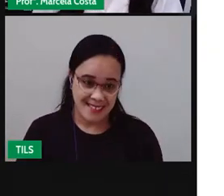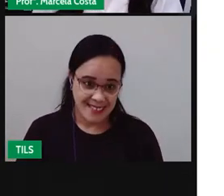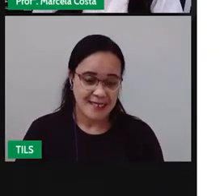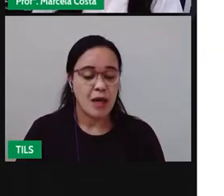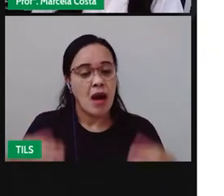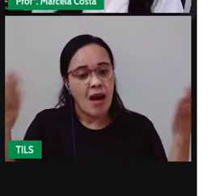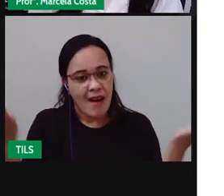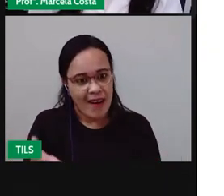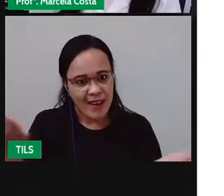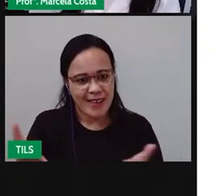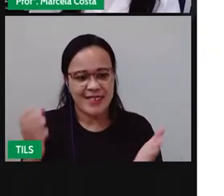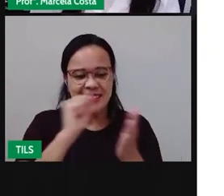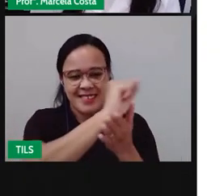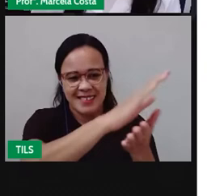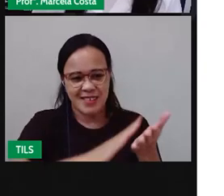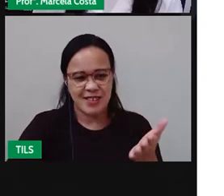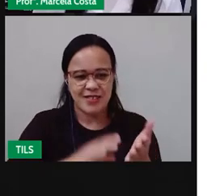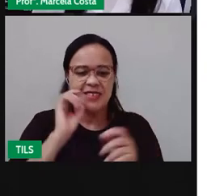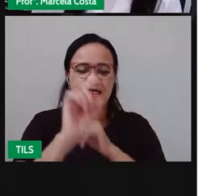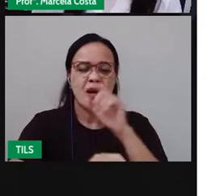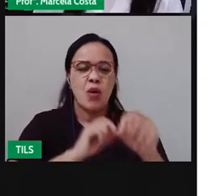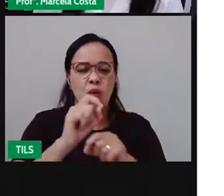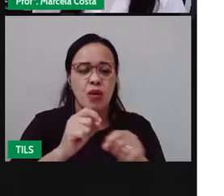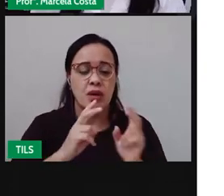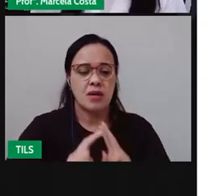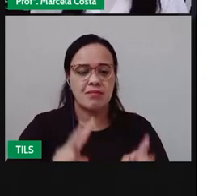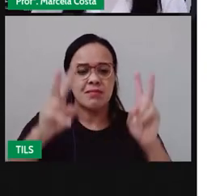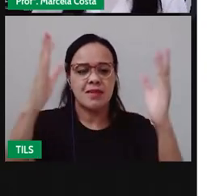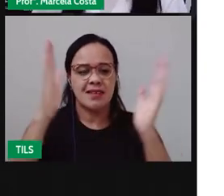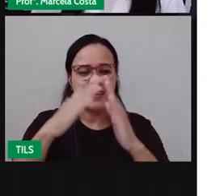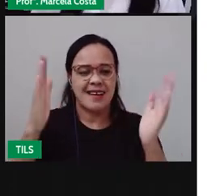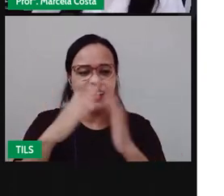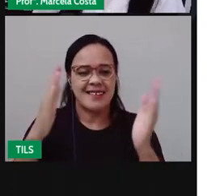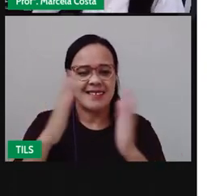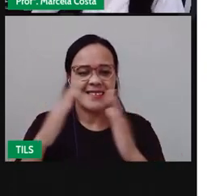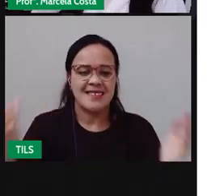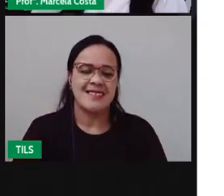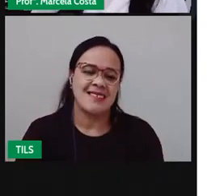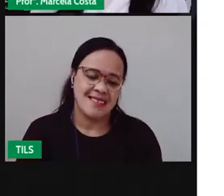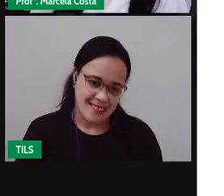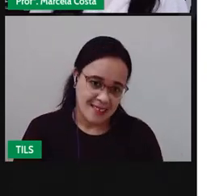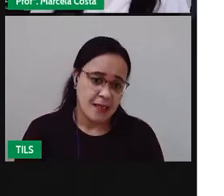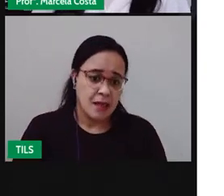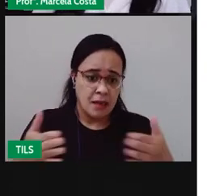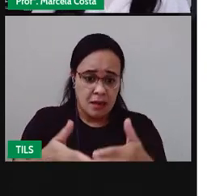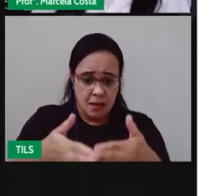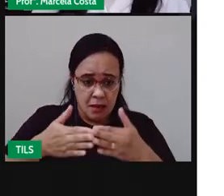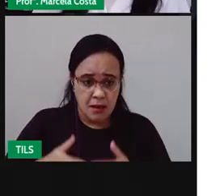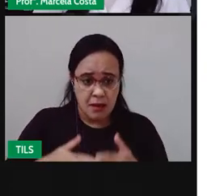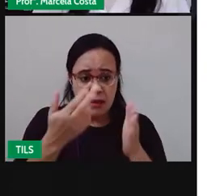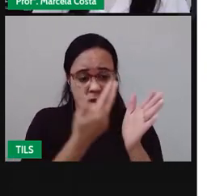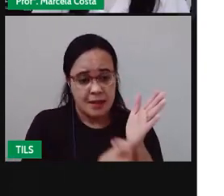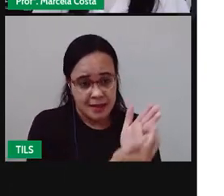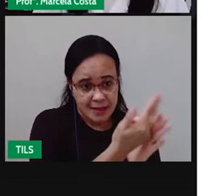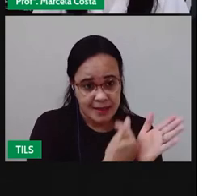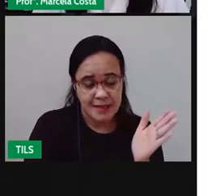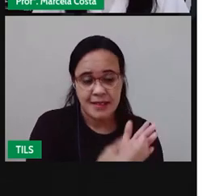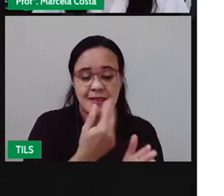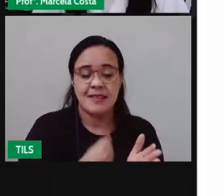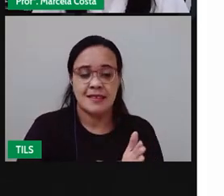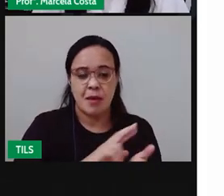você continuar aprendendo em casa vou pedir que você desenhe as plantas que você